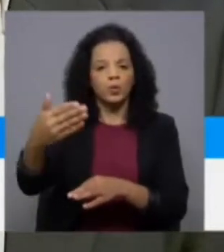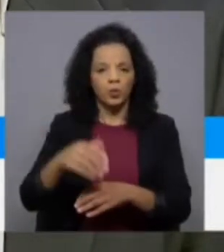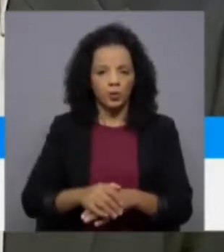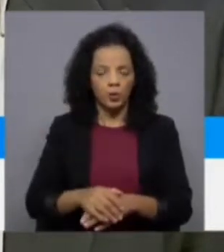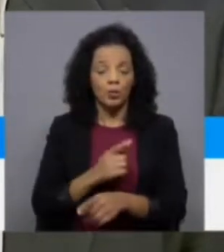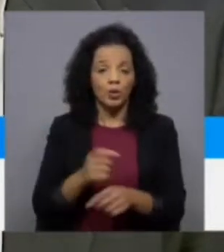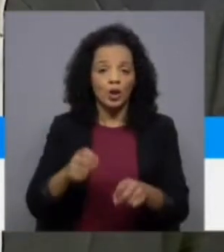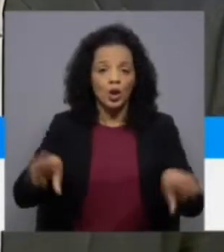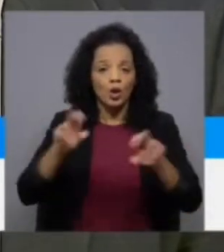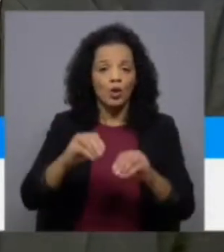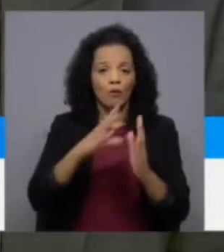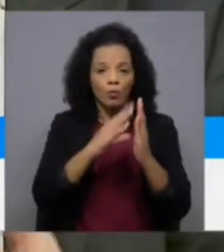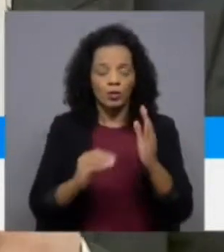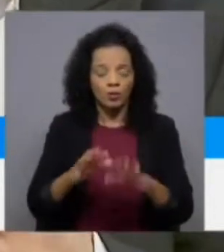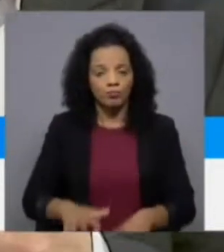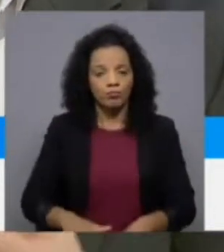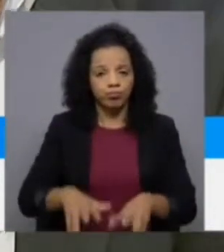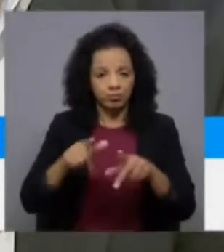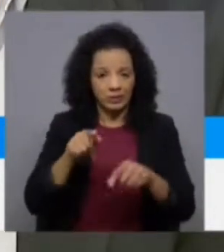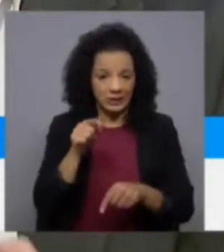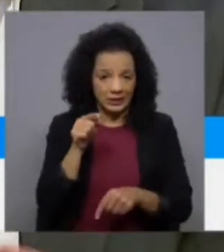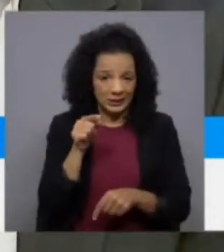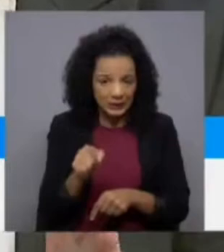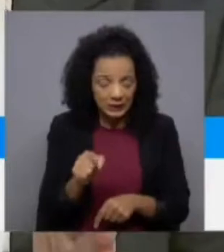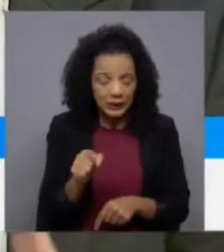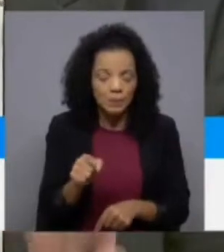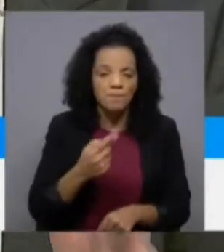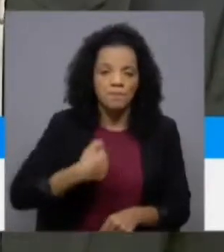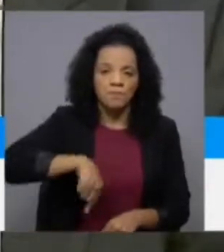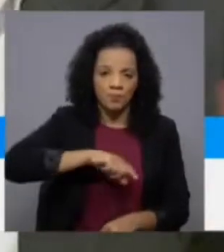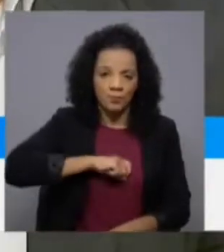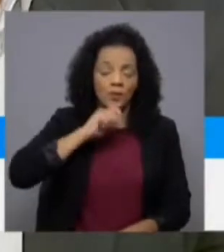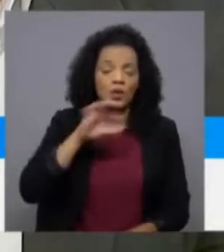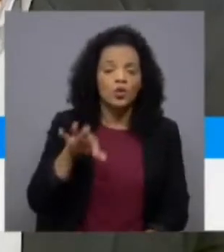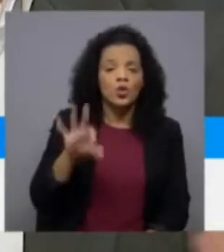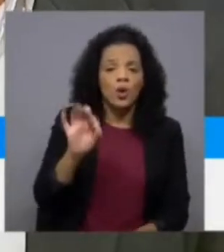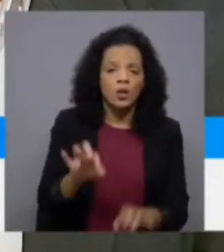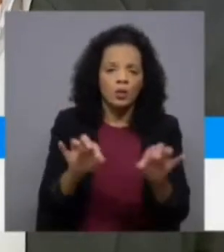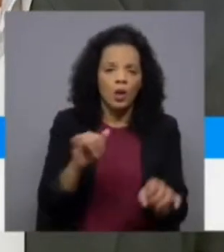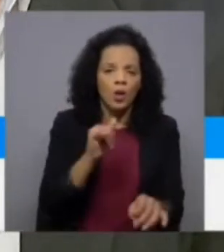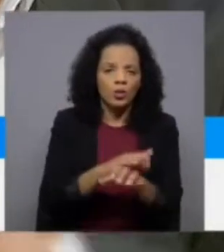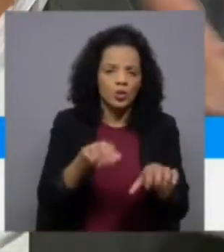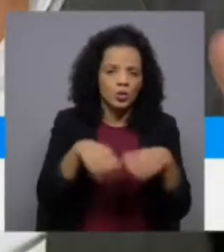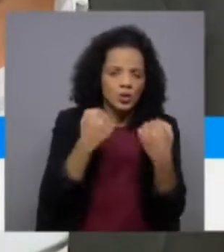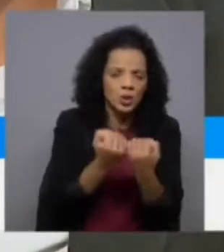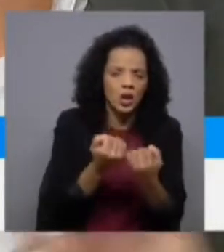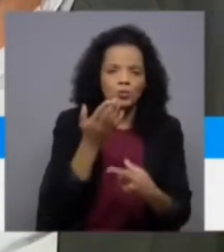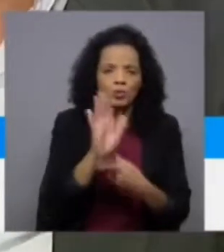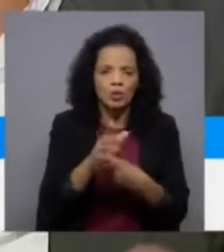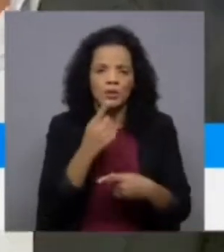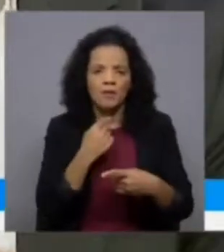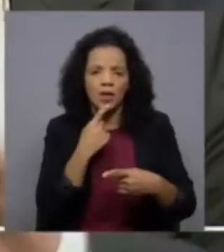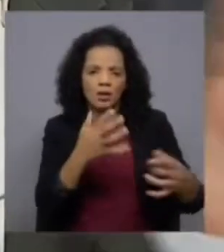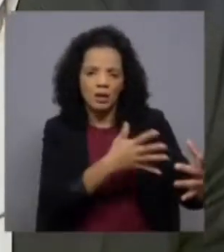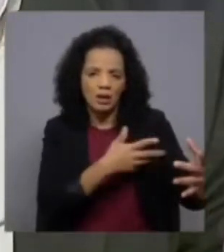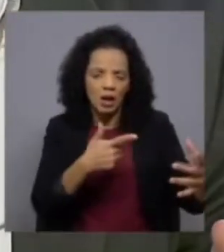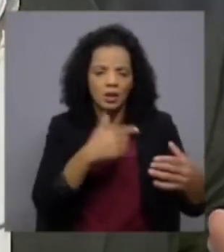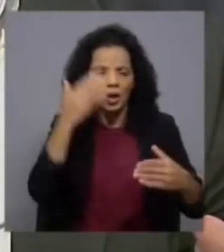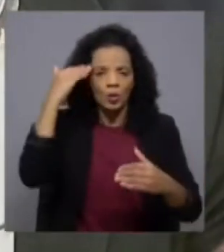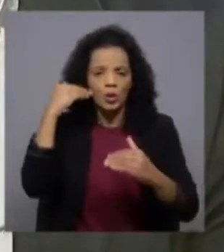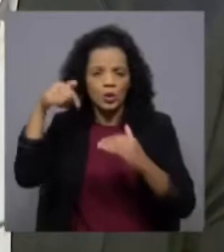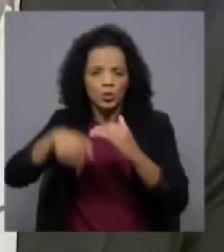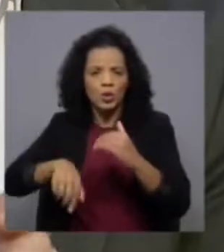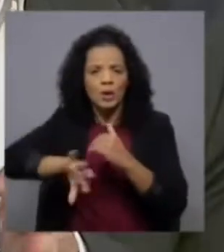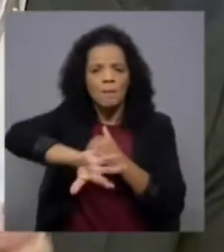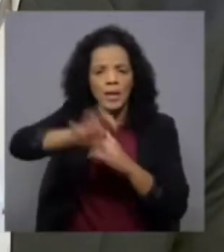novo modelo de desenvolvimento e é aí que nós podemos escolher como outras sociedades fizeram, da Finlândia à Irlanda à Coreia do Sul, países muito